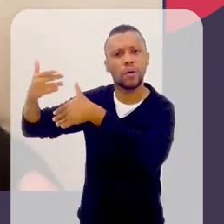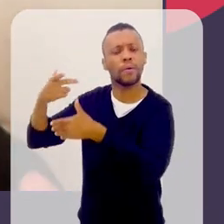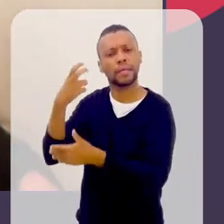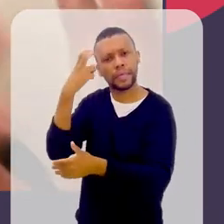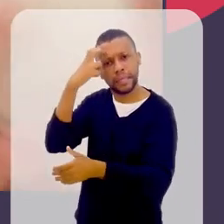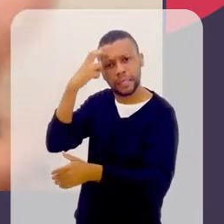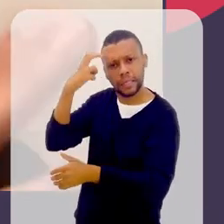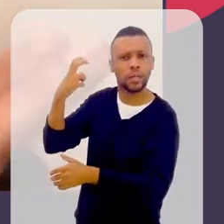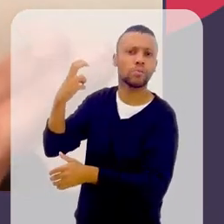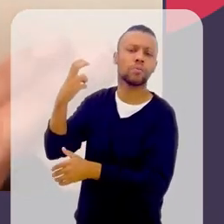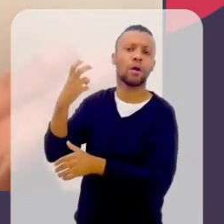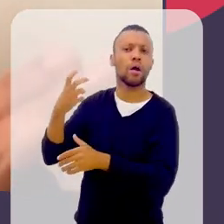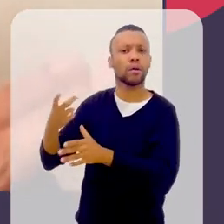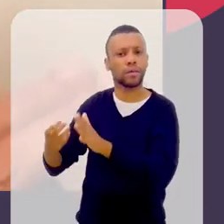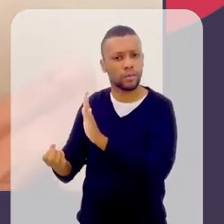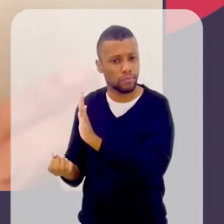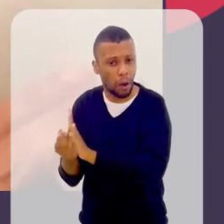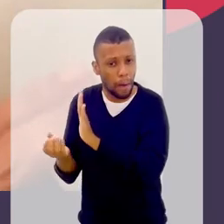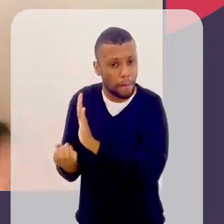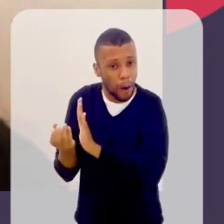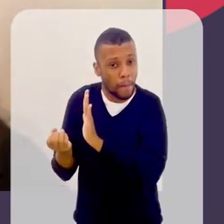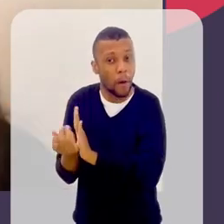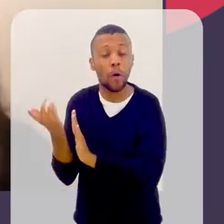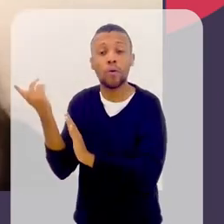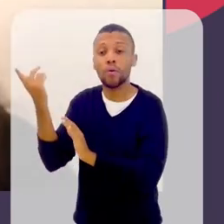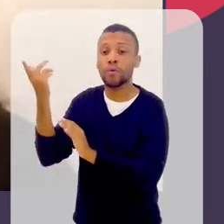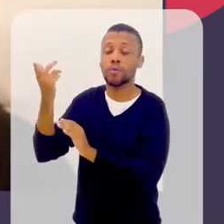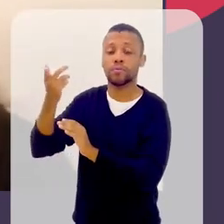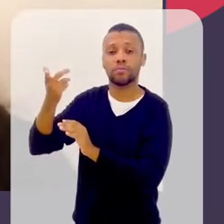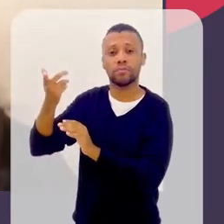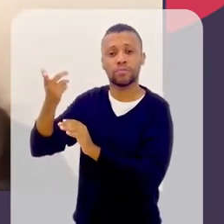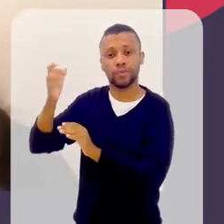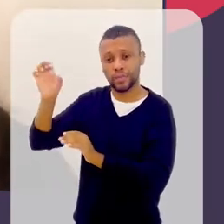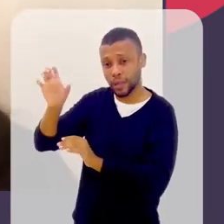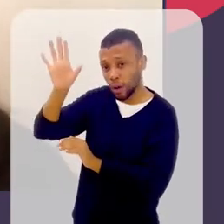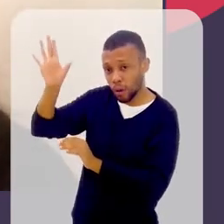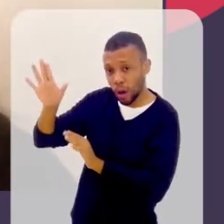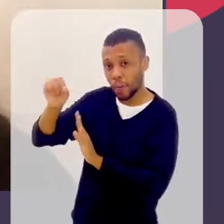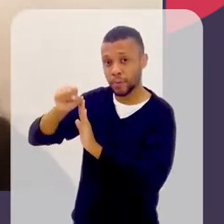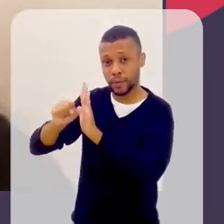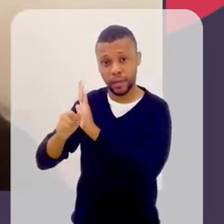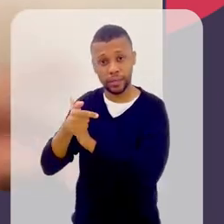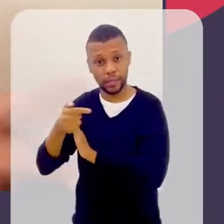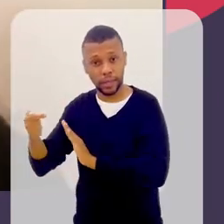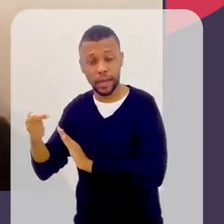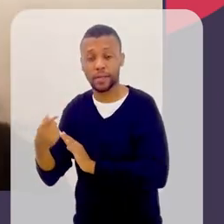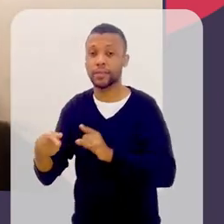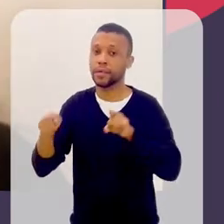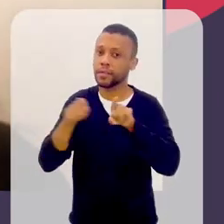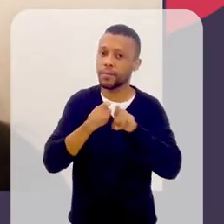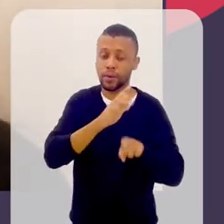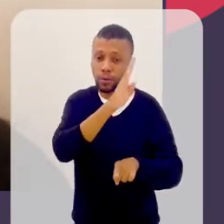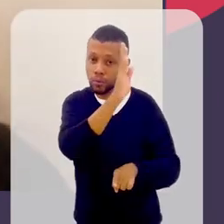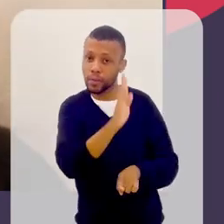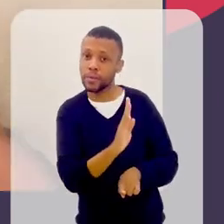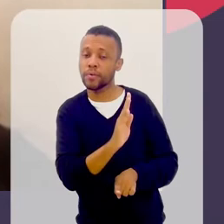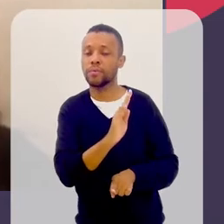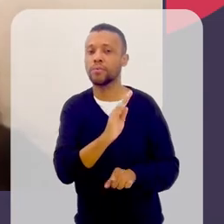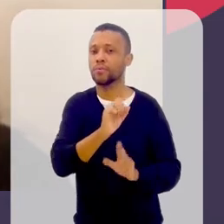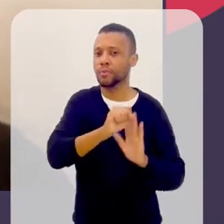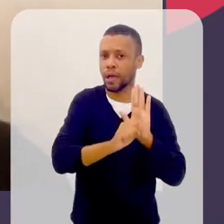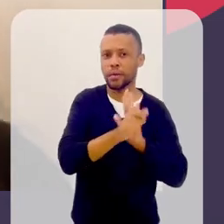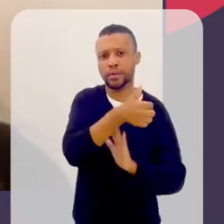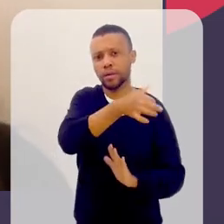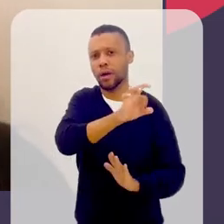científicos que ocorreram na Europa no século XVII, acontecem também no Brasil do século XIX. Tem uma repercussão, tem uma